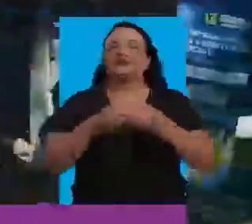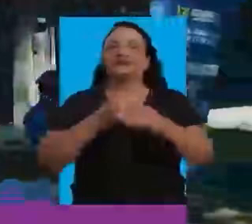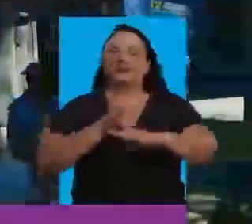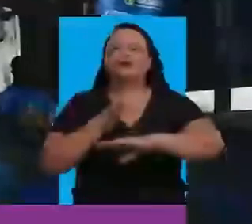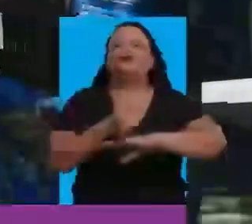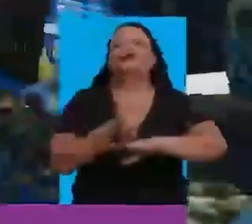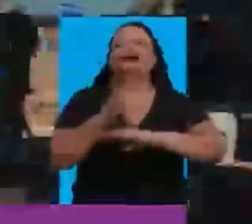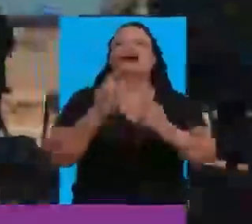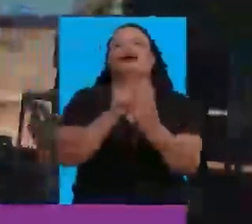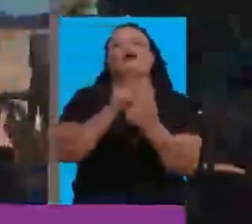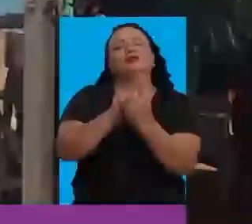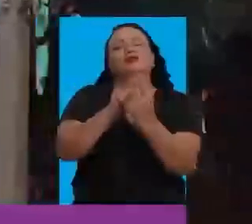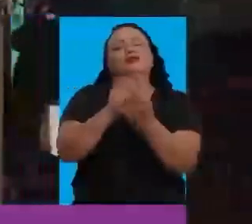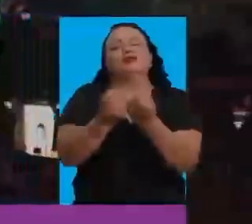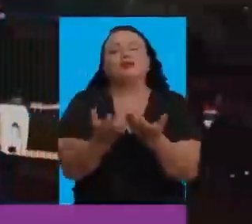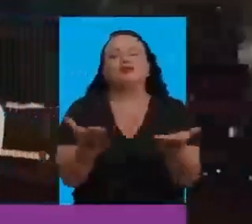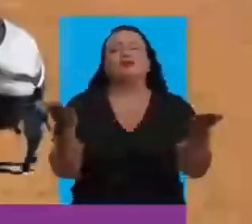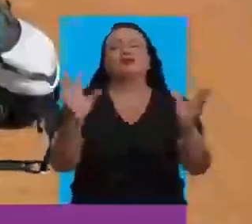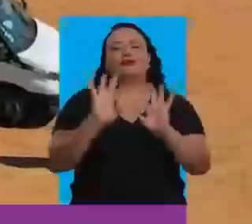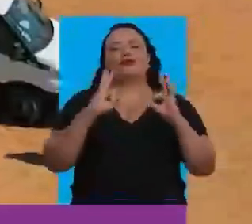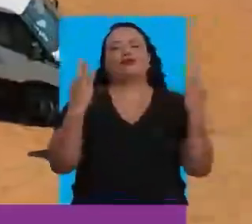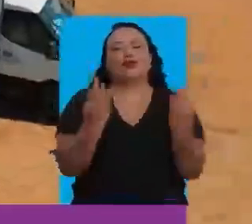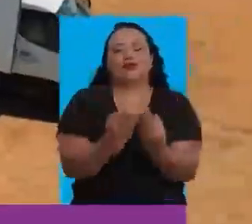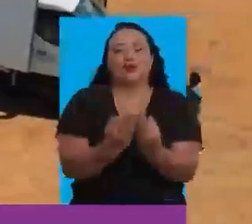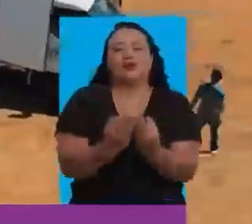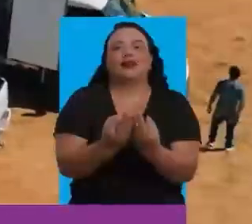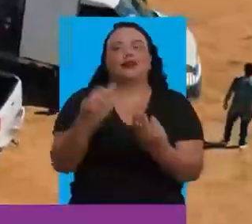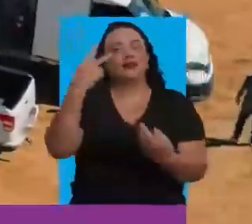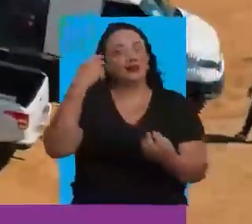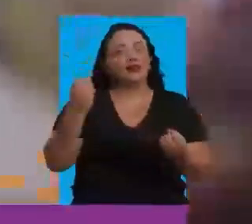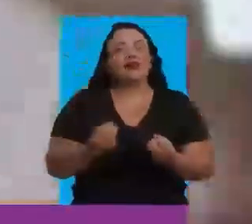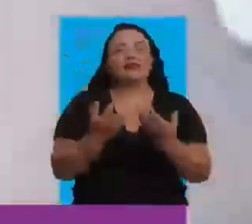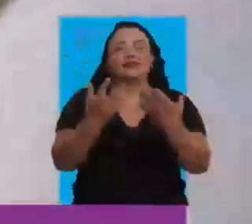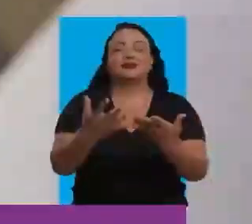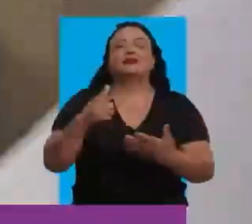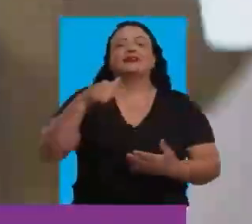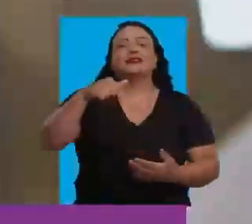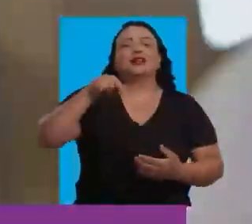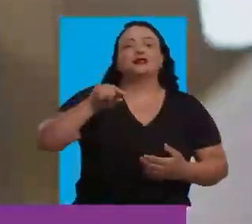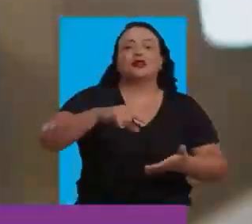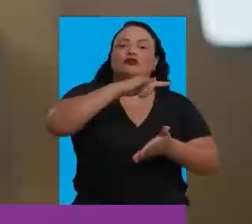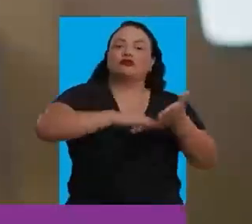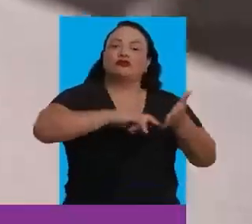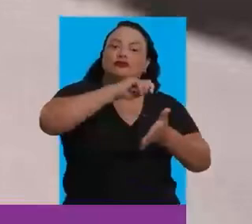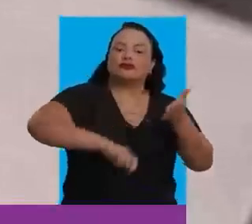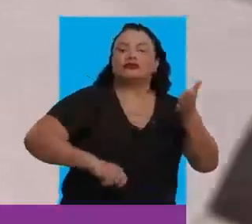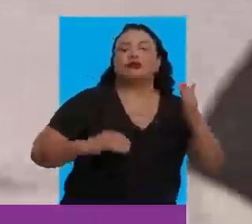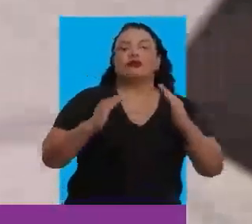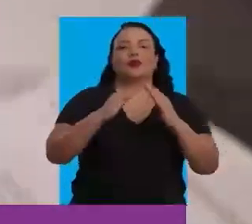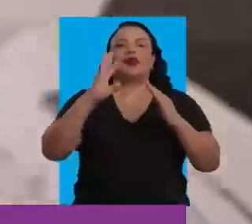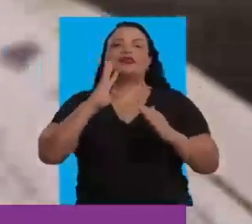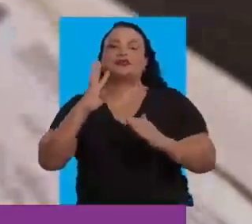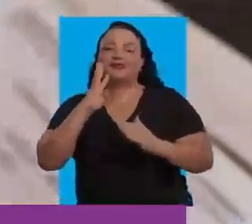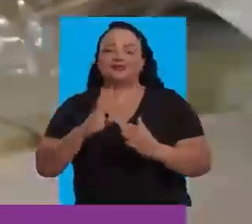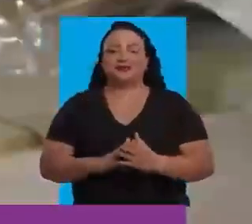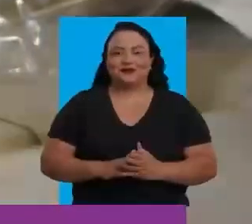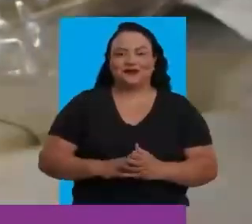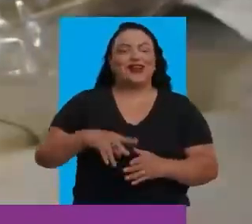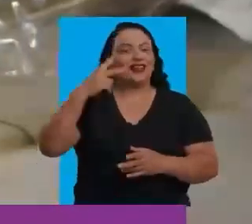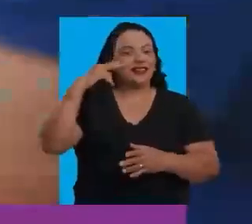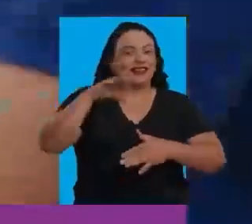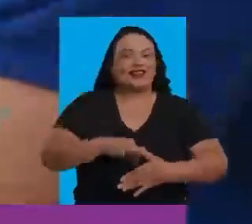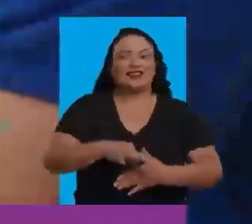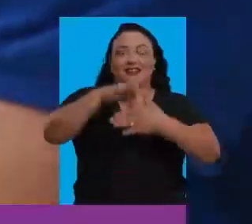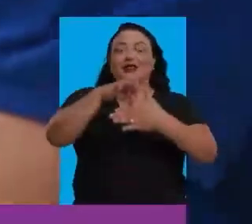na comunidade, Sheila levou assistência social a milhares de famílias. Sheila entregou mais de oito mil escrituras no programa Morar